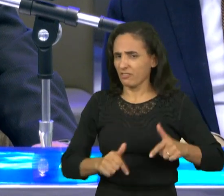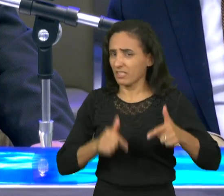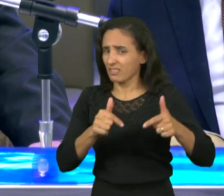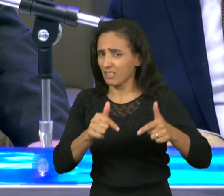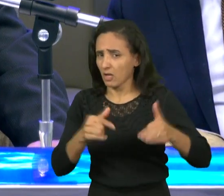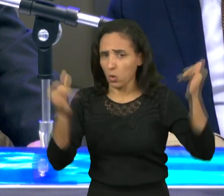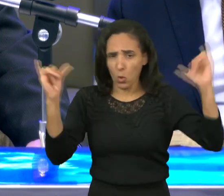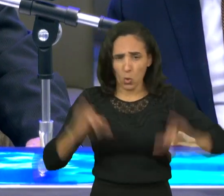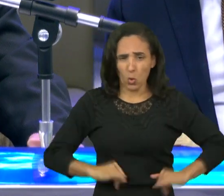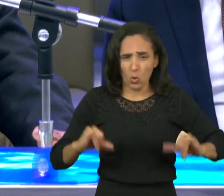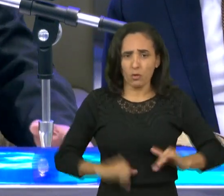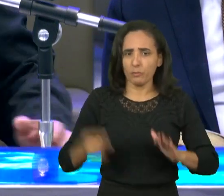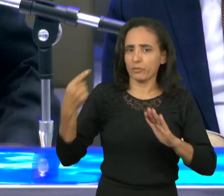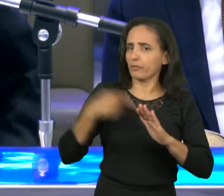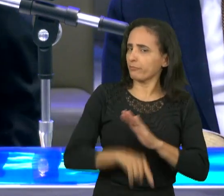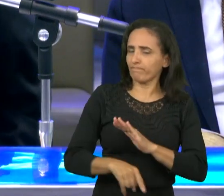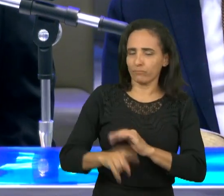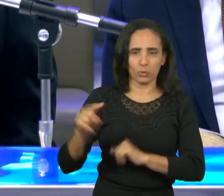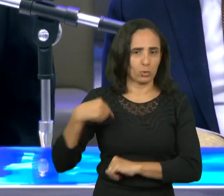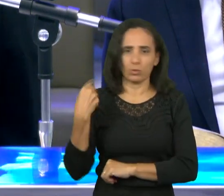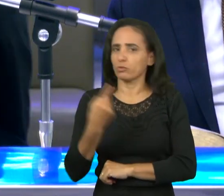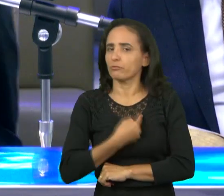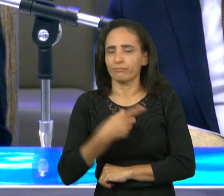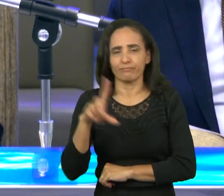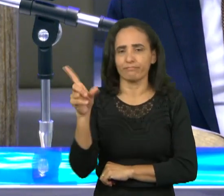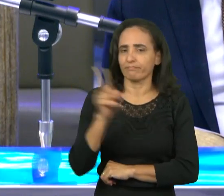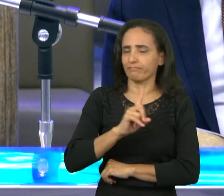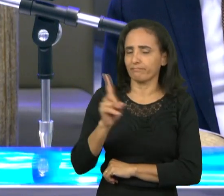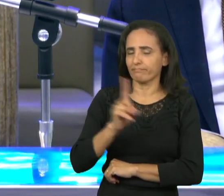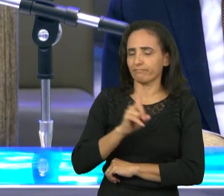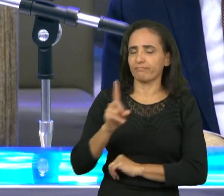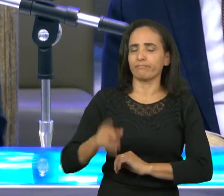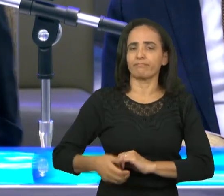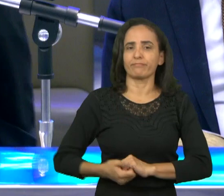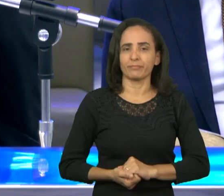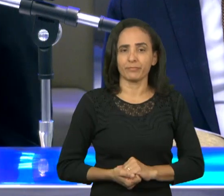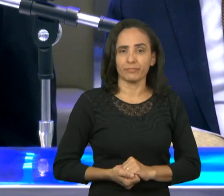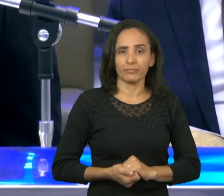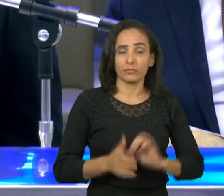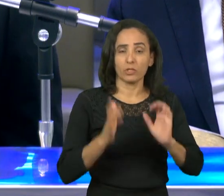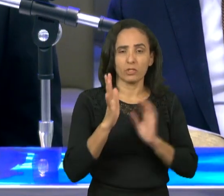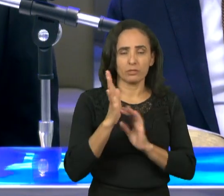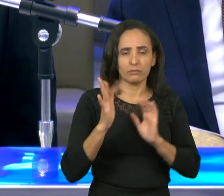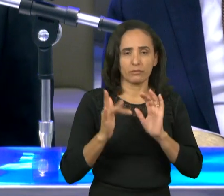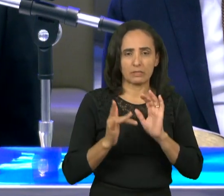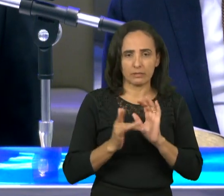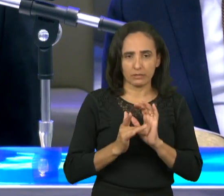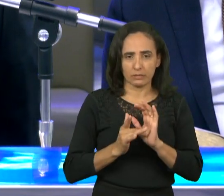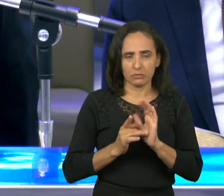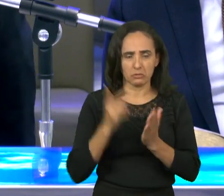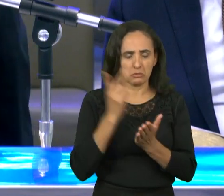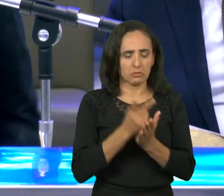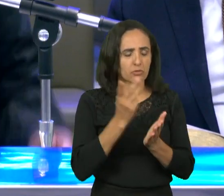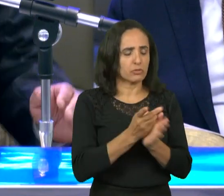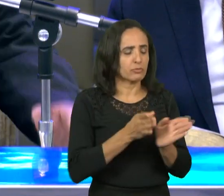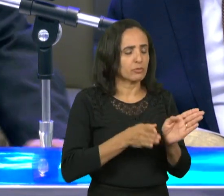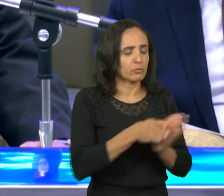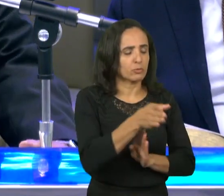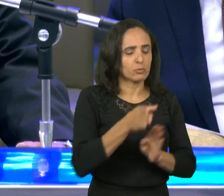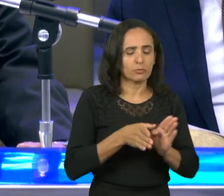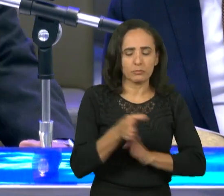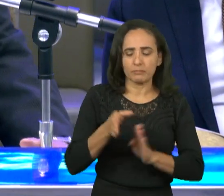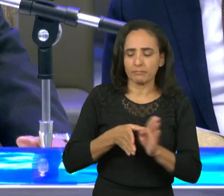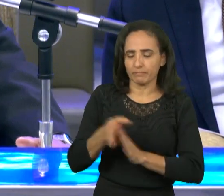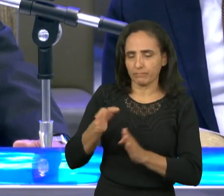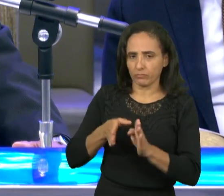escapar das coisas que seriam derramadas sobre a